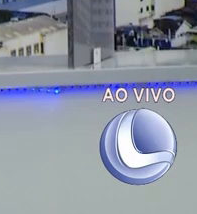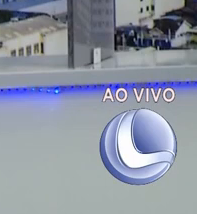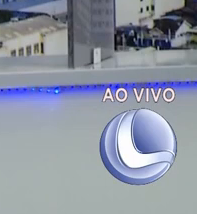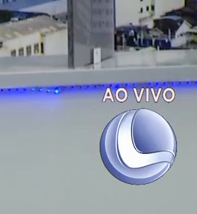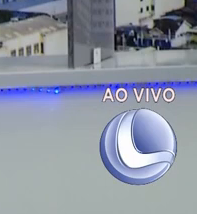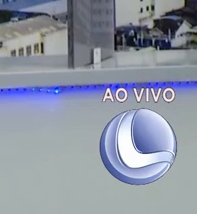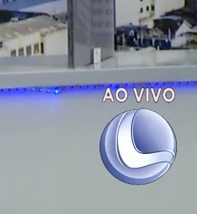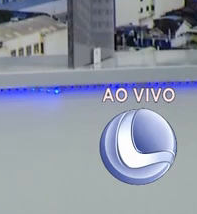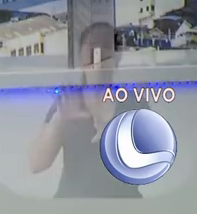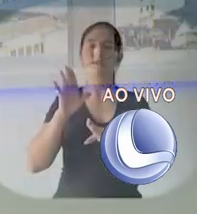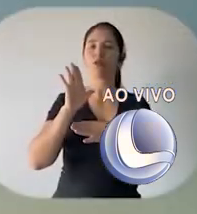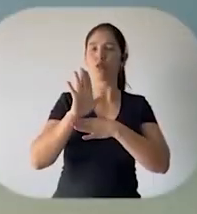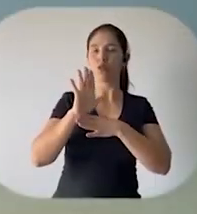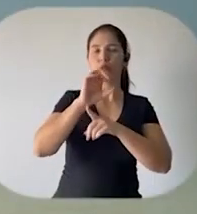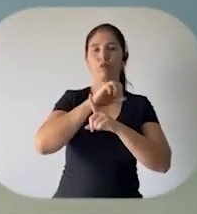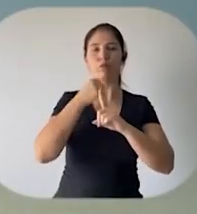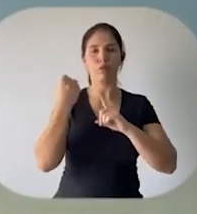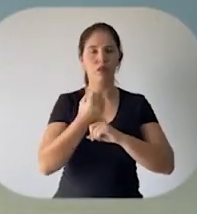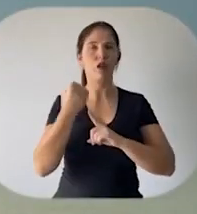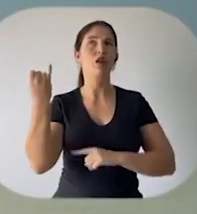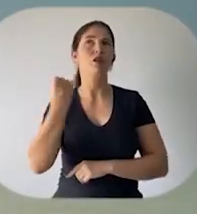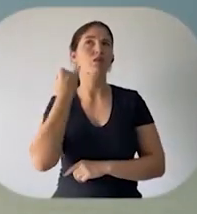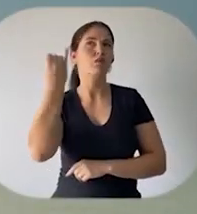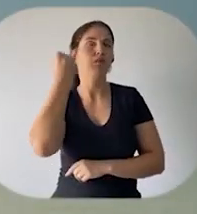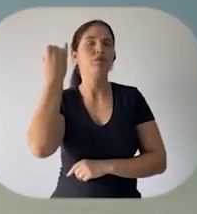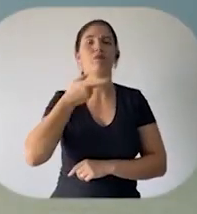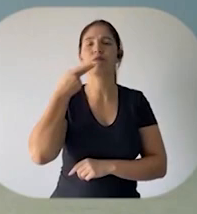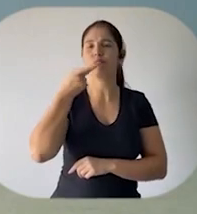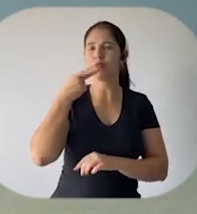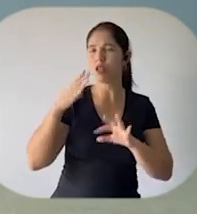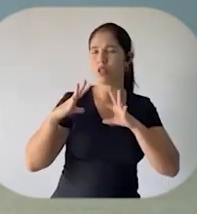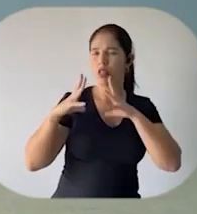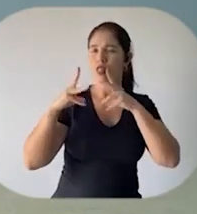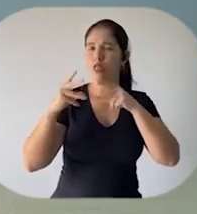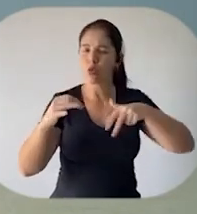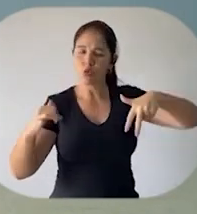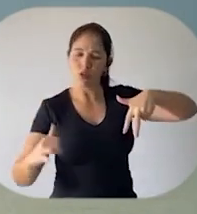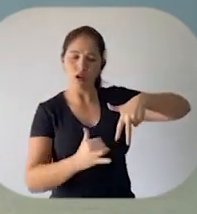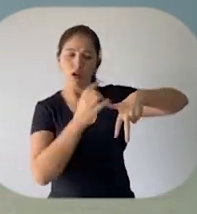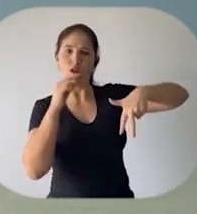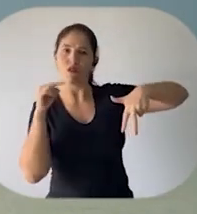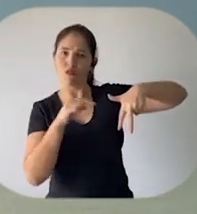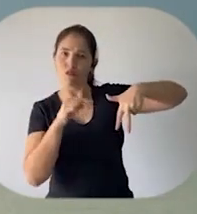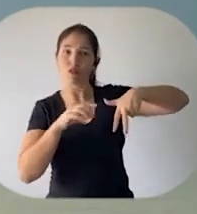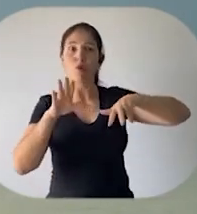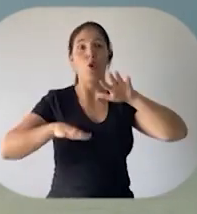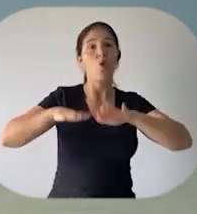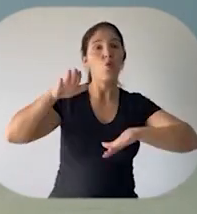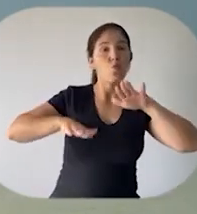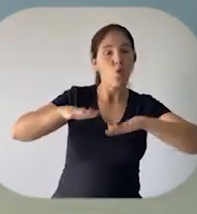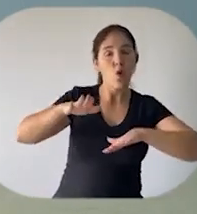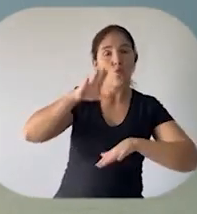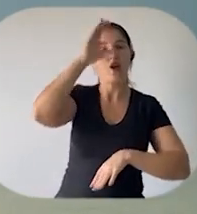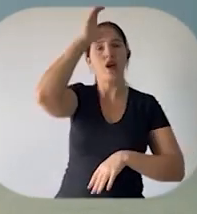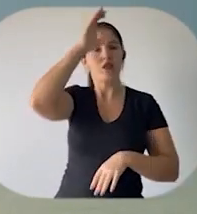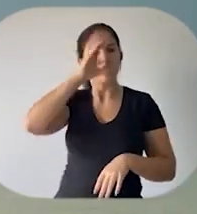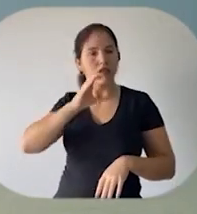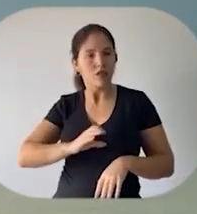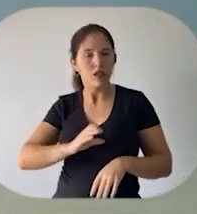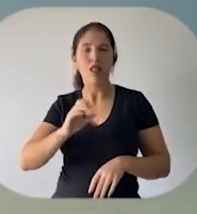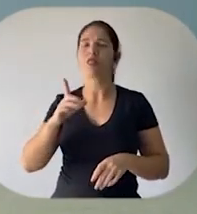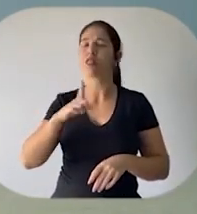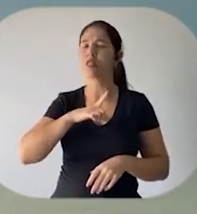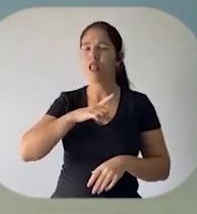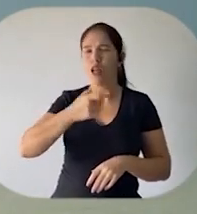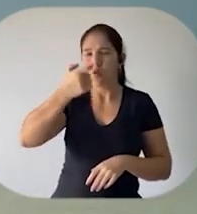humanizado às vítimas. É importante salientar que todas as vítimas, assim como qualquer cidadão que venha tomar